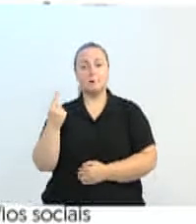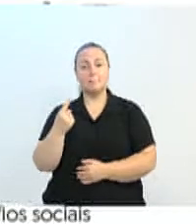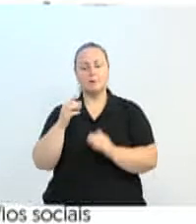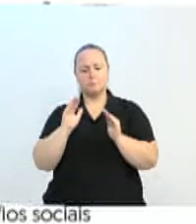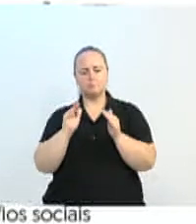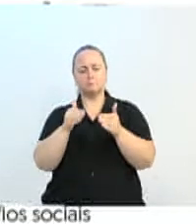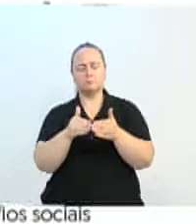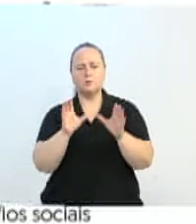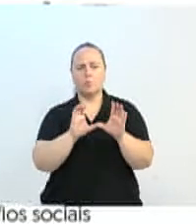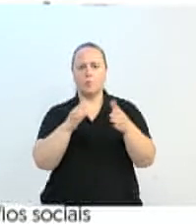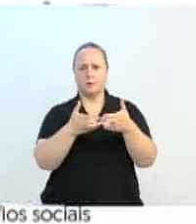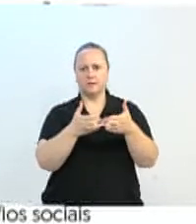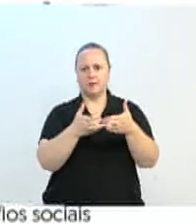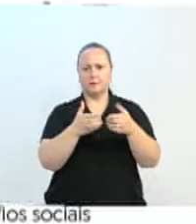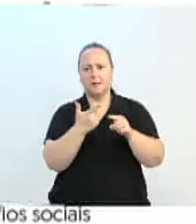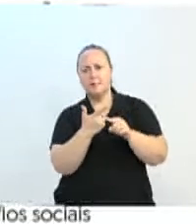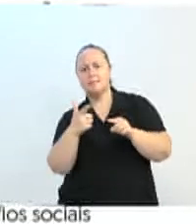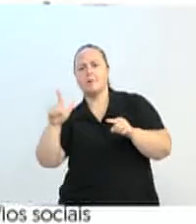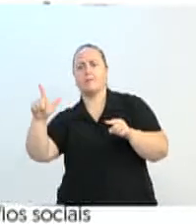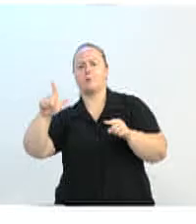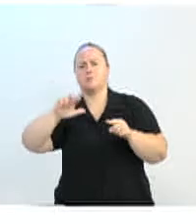e depois vir as outras funções.